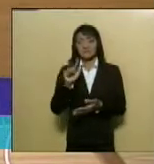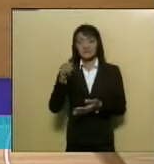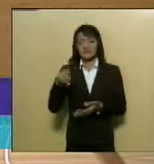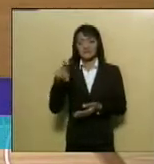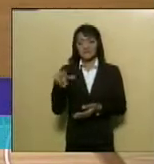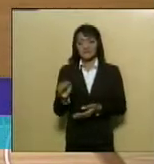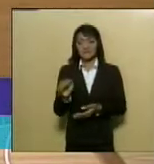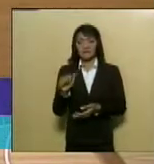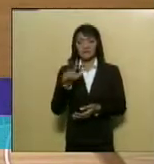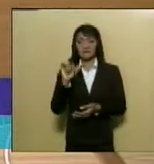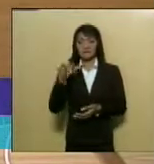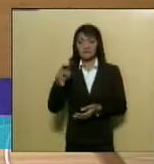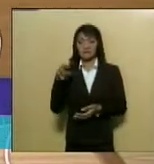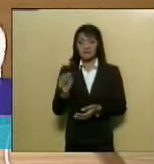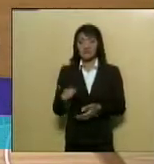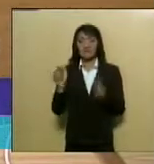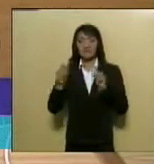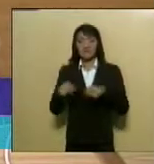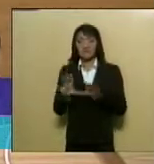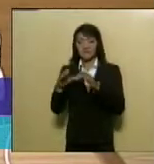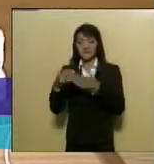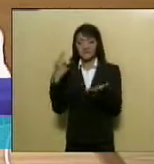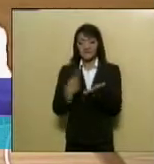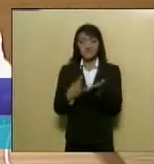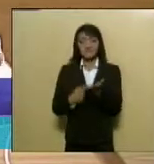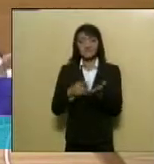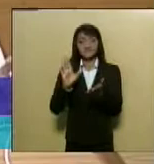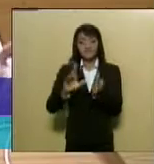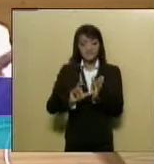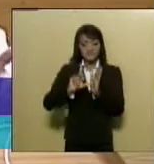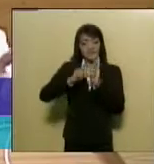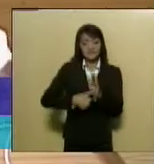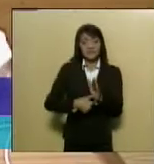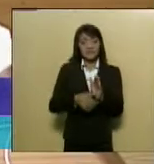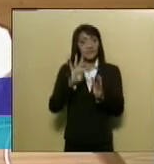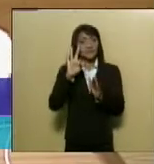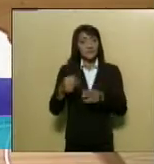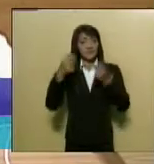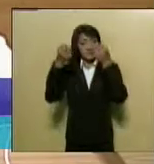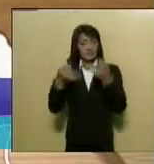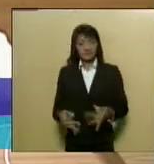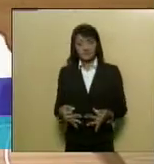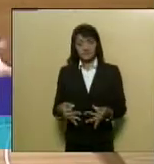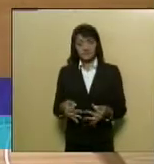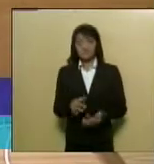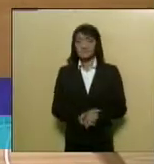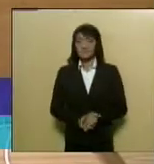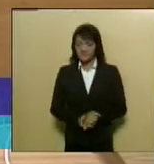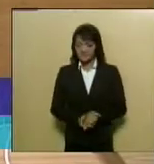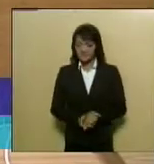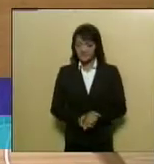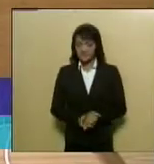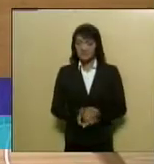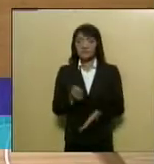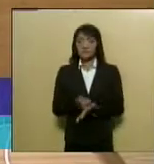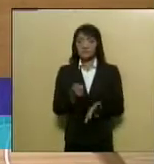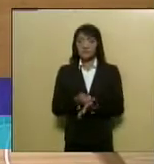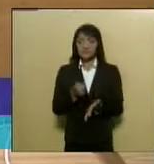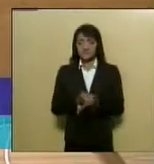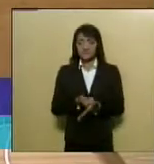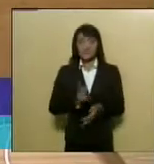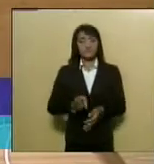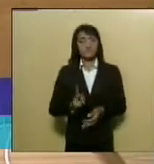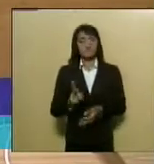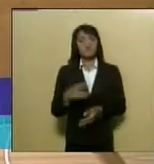para que ele possa fazer esse quadrimestre que inclusive já está atrasado, toda essa explanação já está bem atrasada. Venha sido cobrada bastante